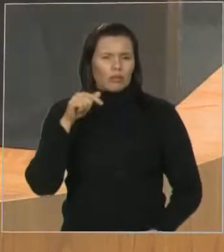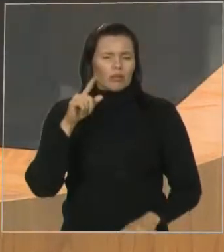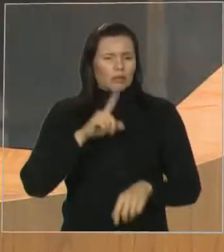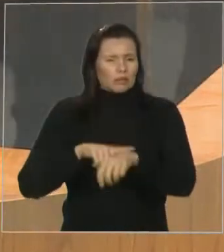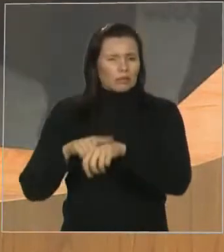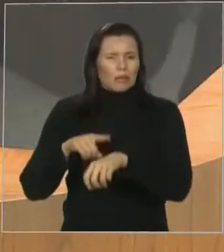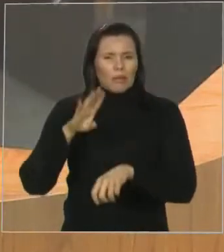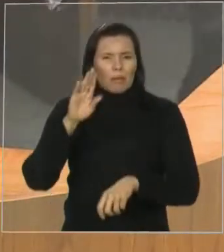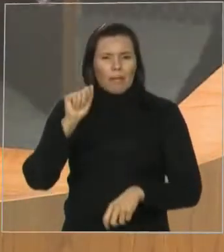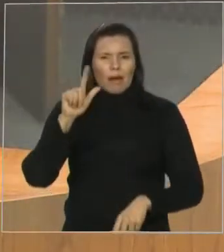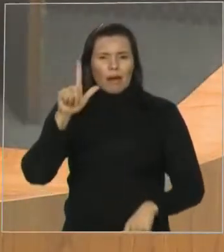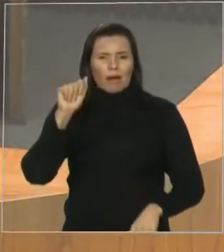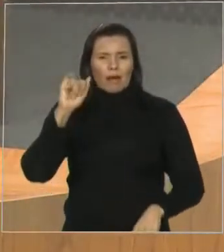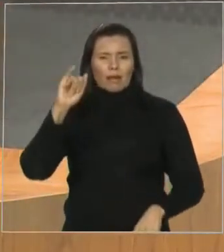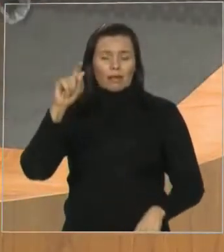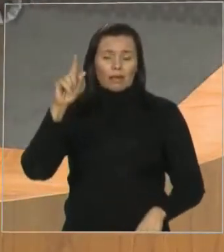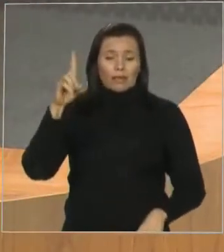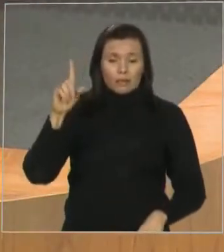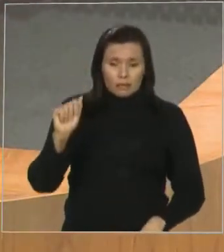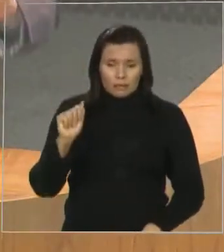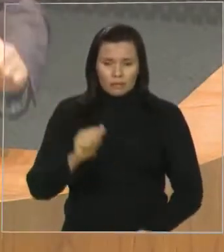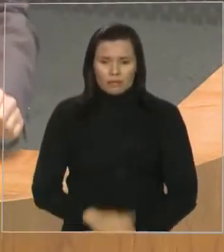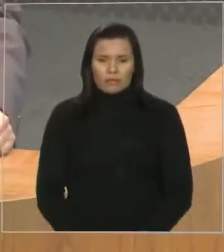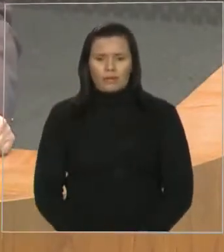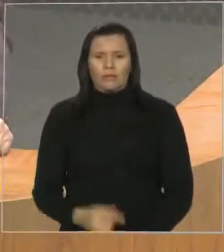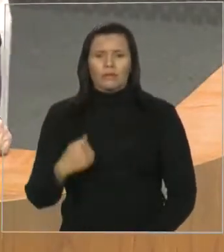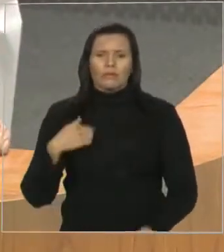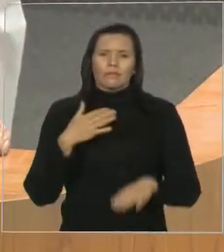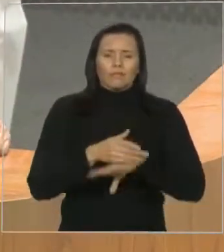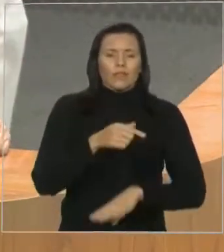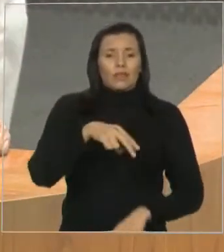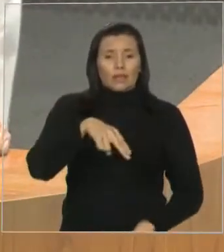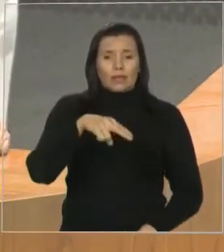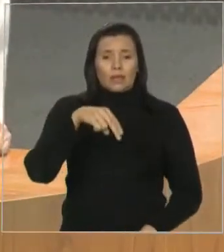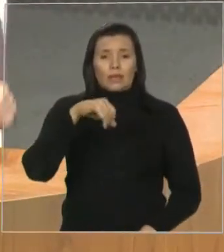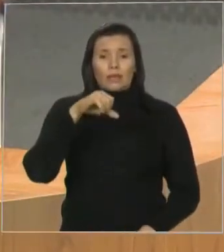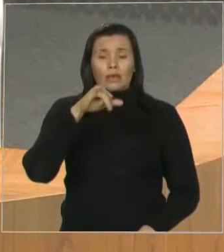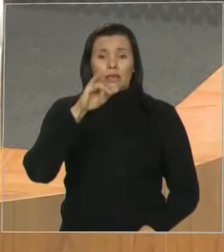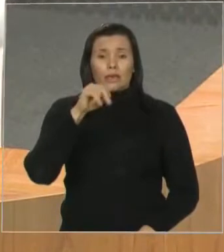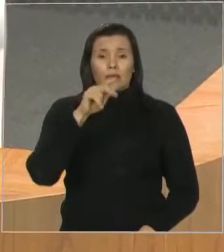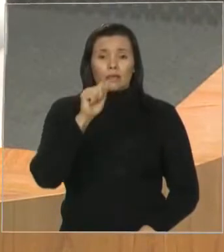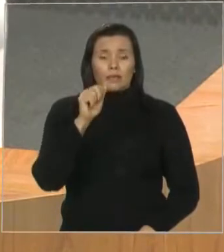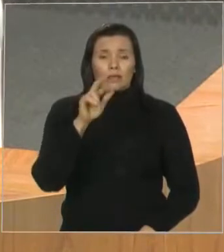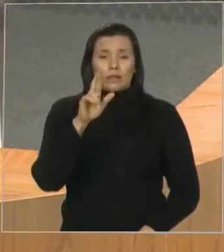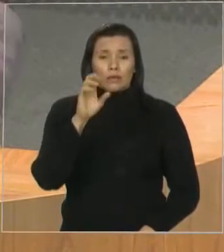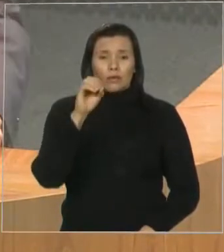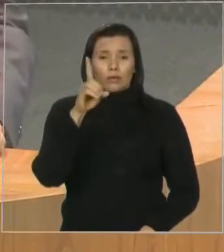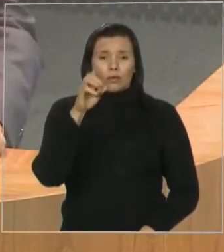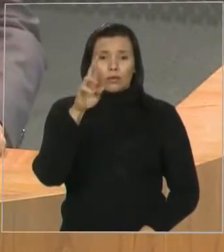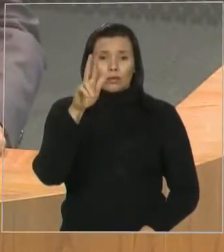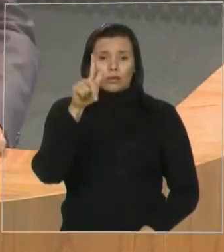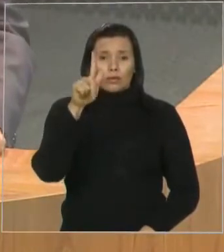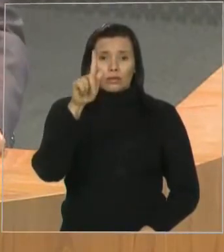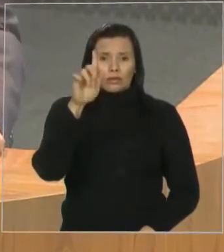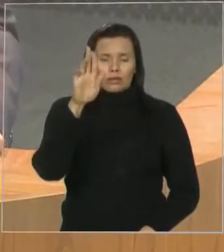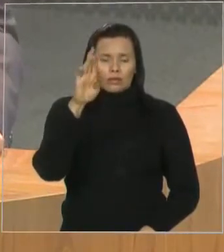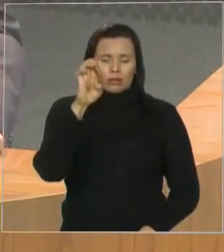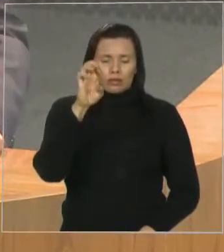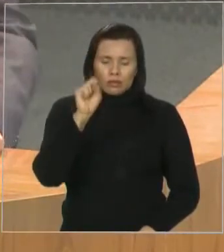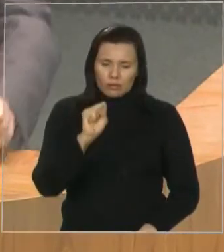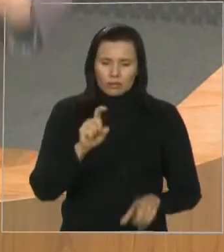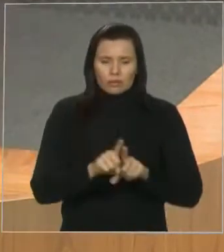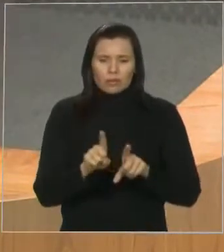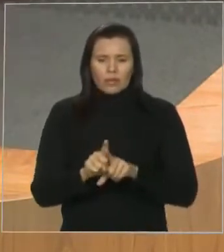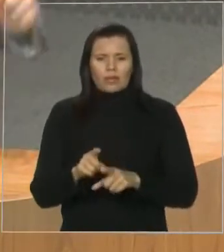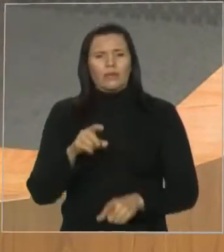porque você vai a Lima Rodrigues, você ouve falar da balaiada. Você vai a Vargem Grande, você ouve falar da balaiada. Você vai a